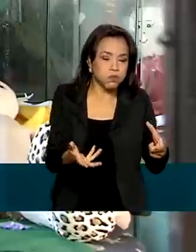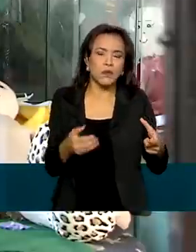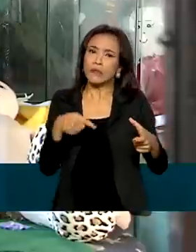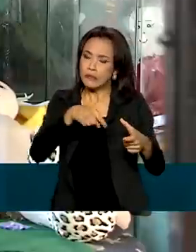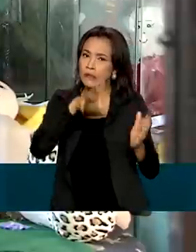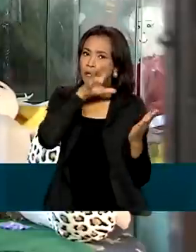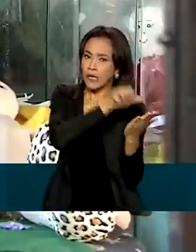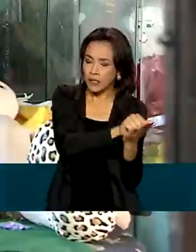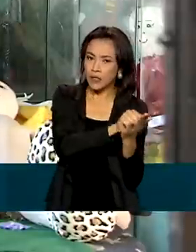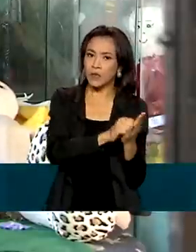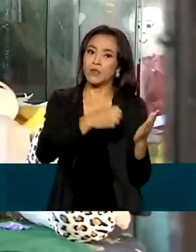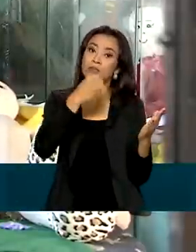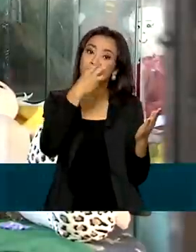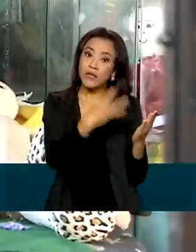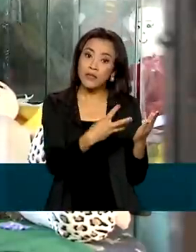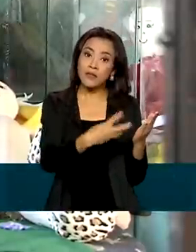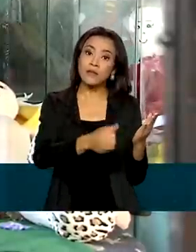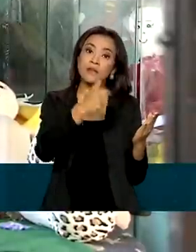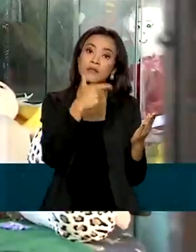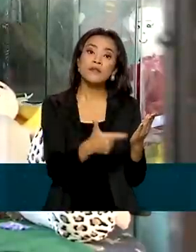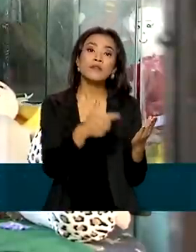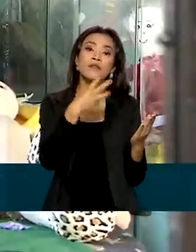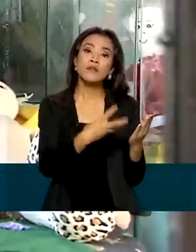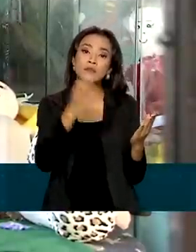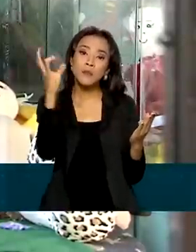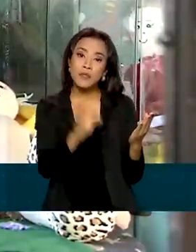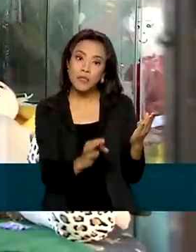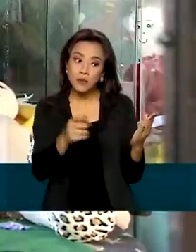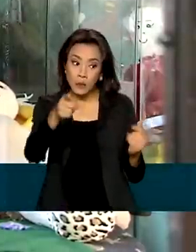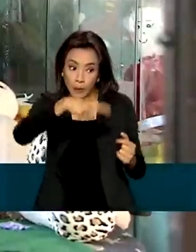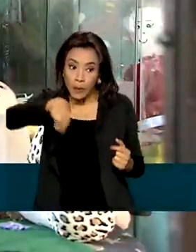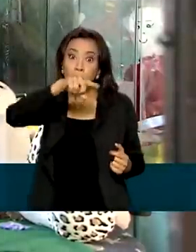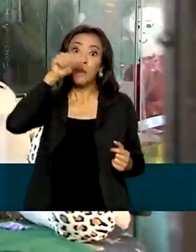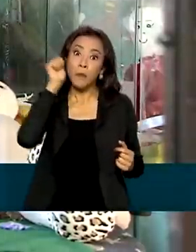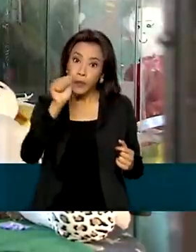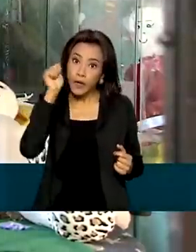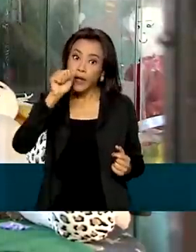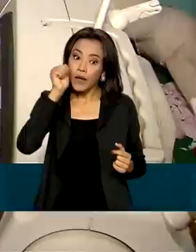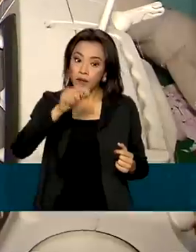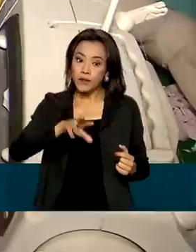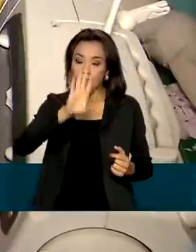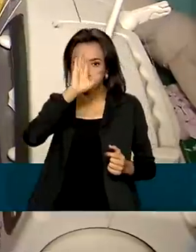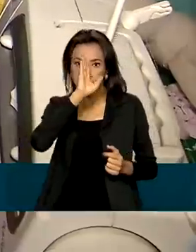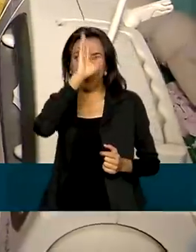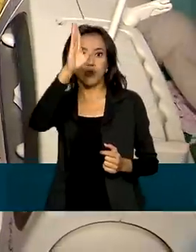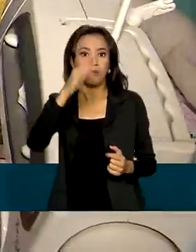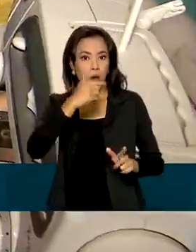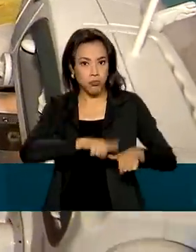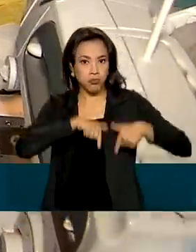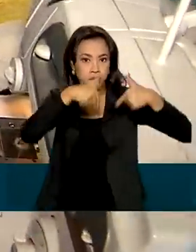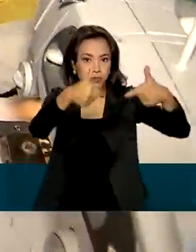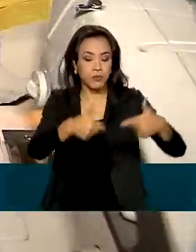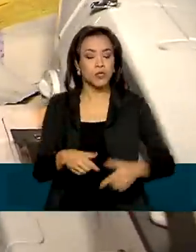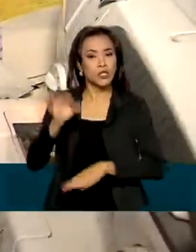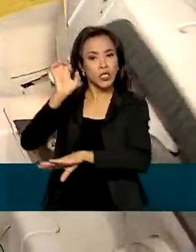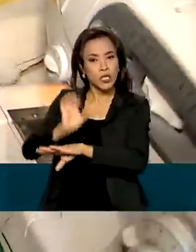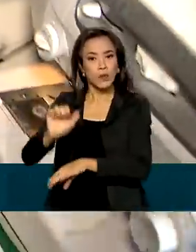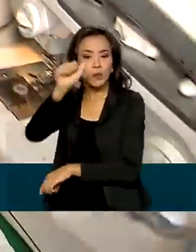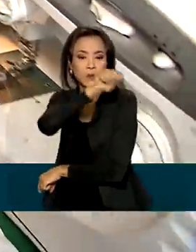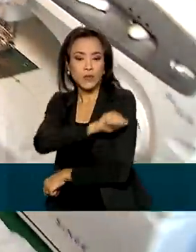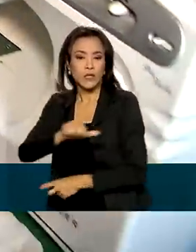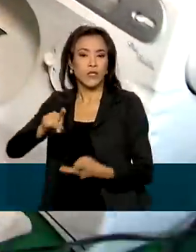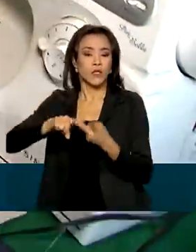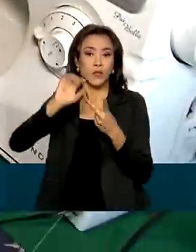323%, com mulheres assumindo o papel de destaque. Nos estados do Rio de Janeiro,